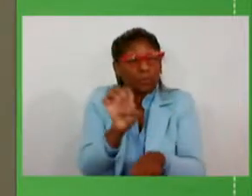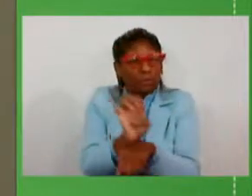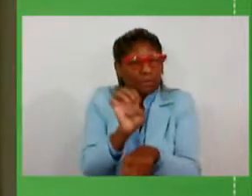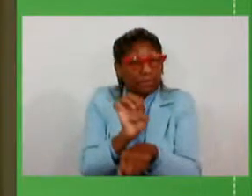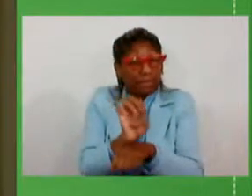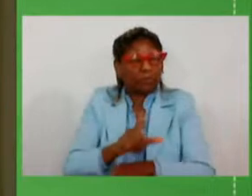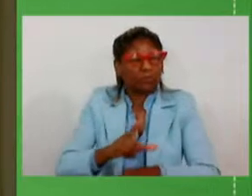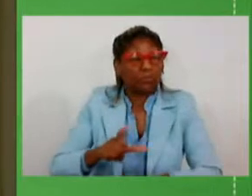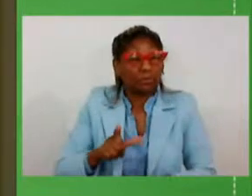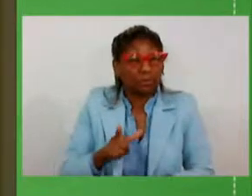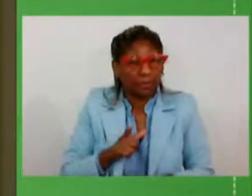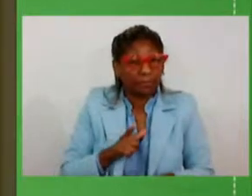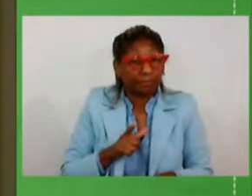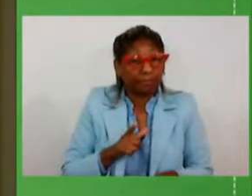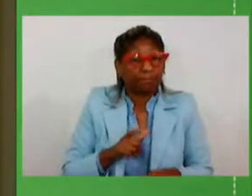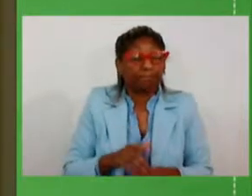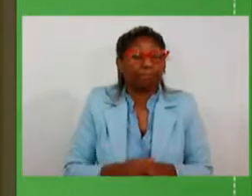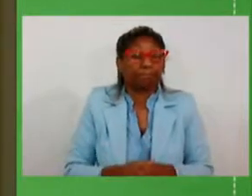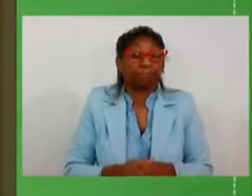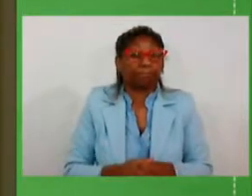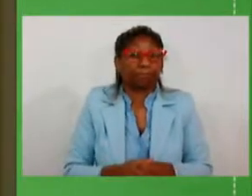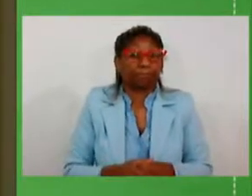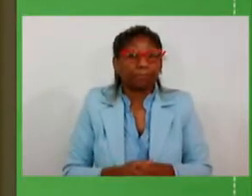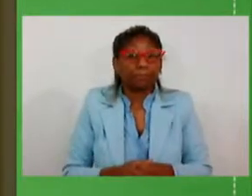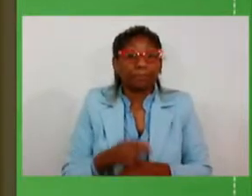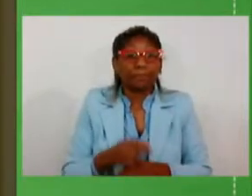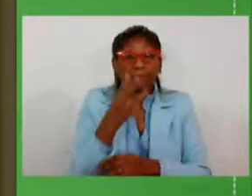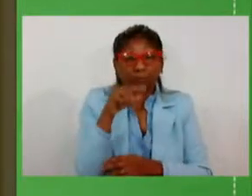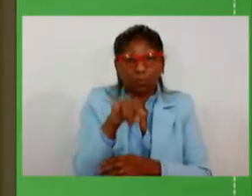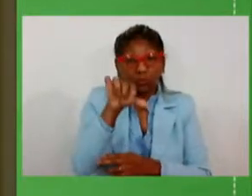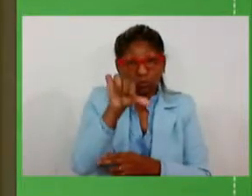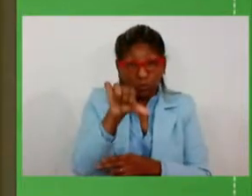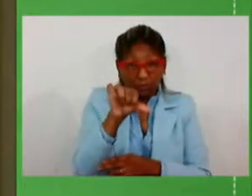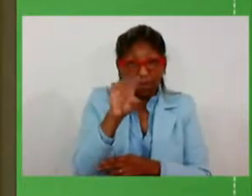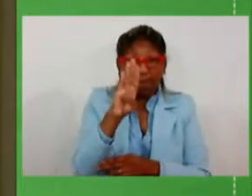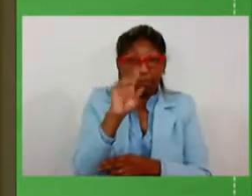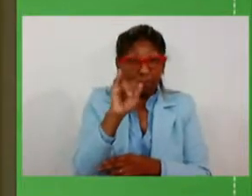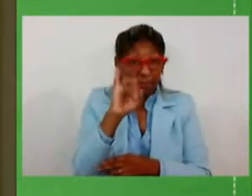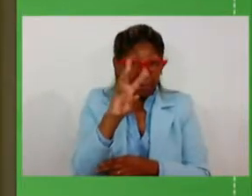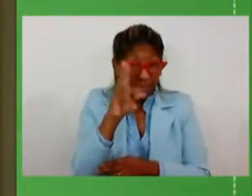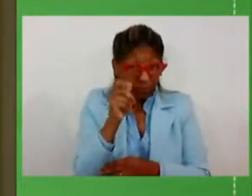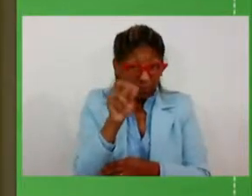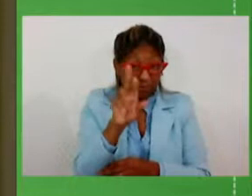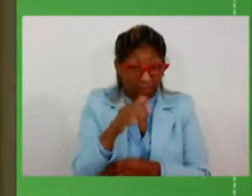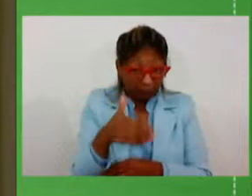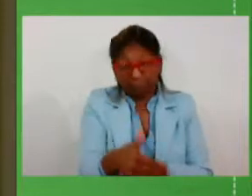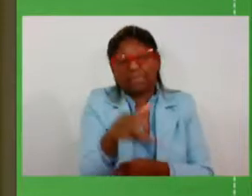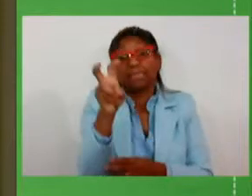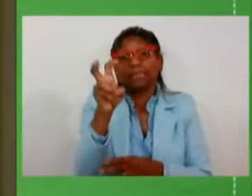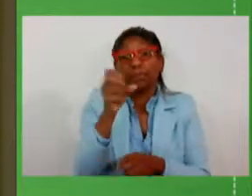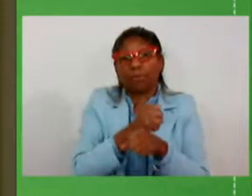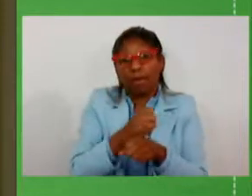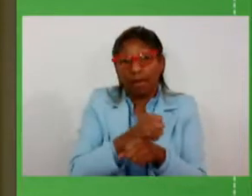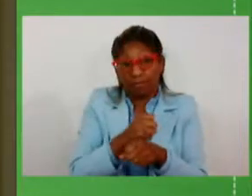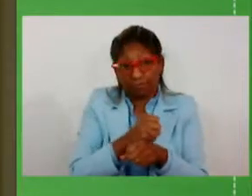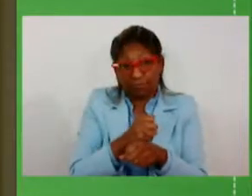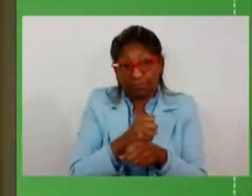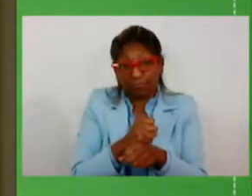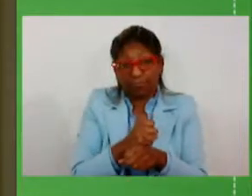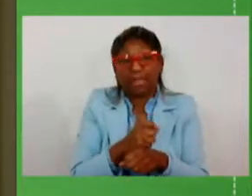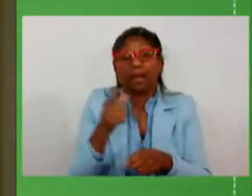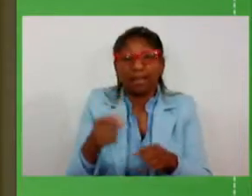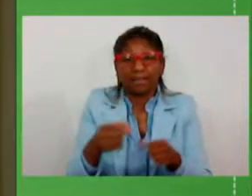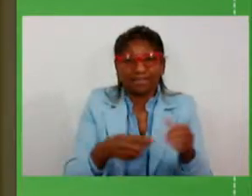3,9 bilhões de reais em vista nos próximos cinco anos, nestes blocos,